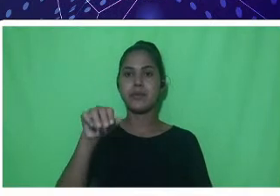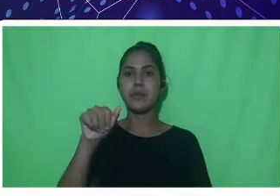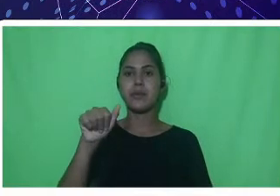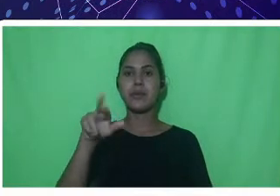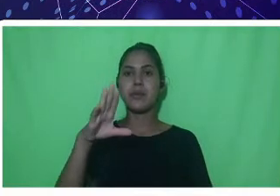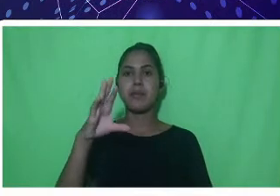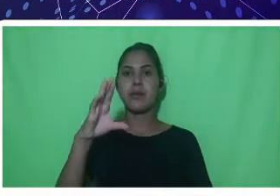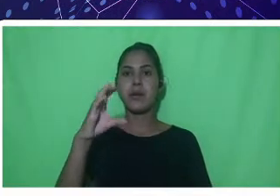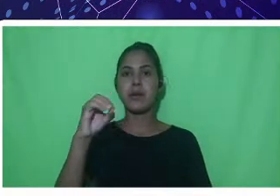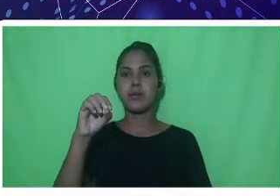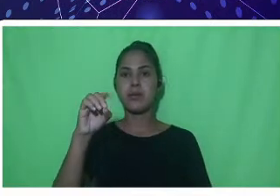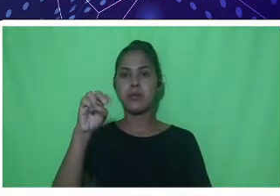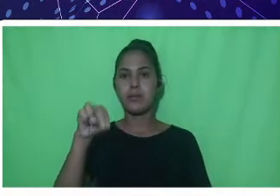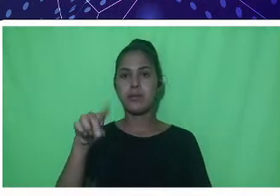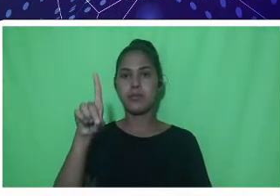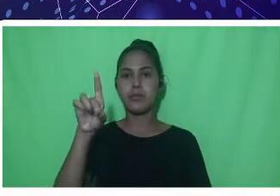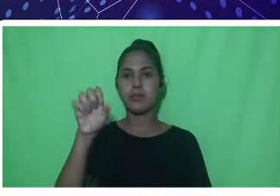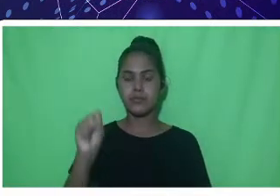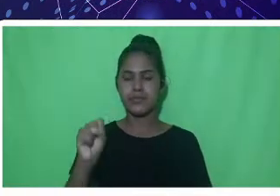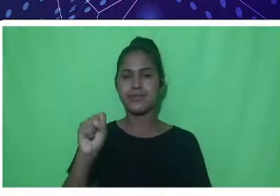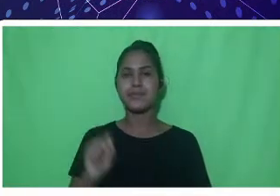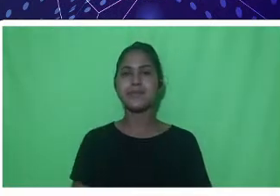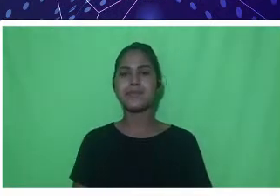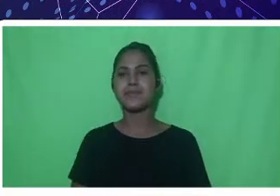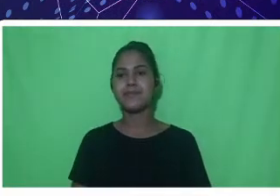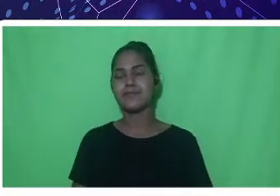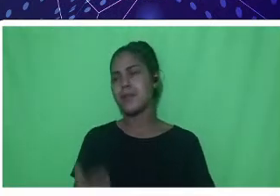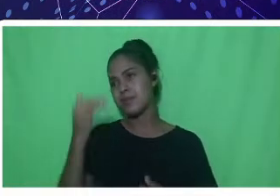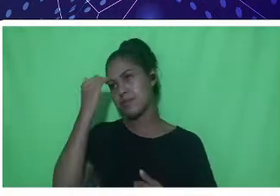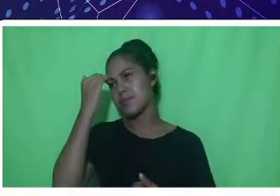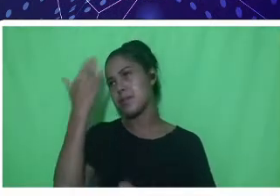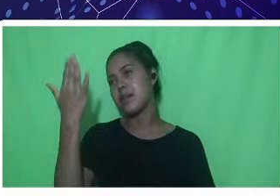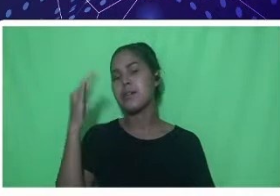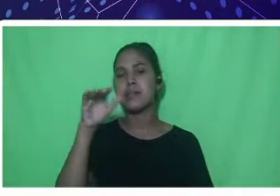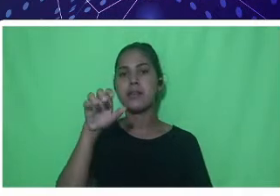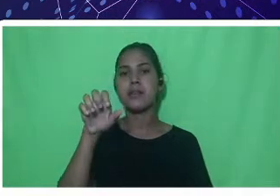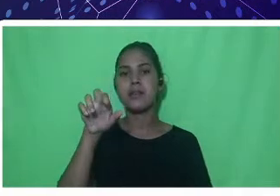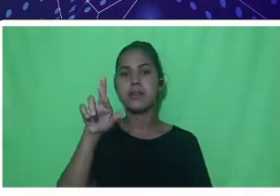Obrigado, Érica, o nosso mediador, o professor Clodoaldo.